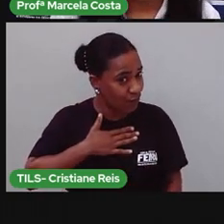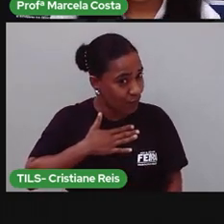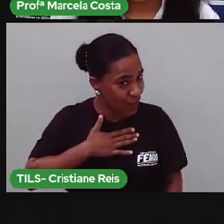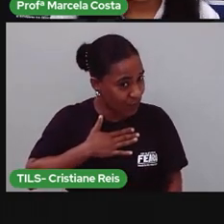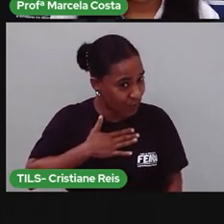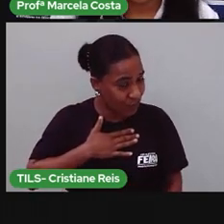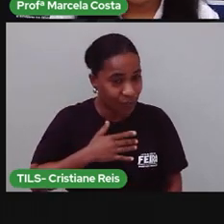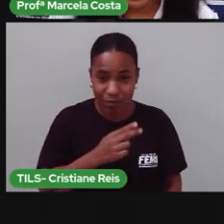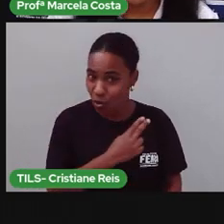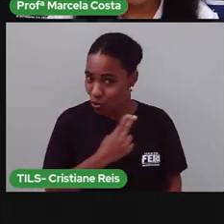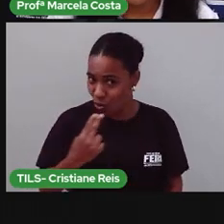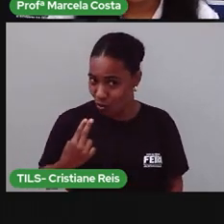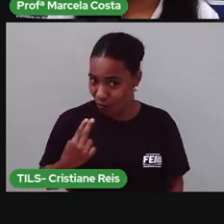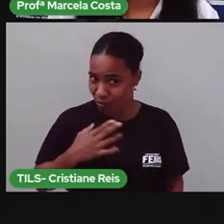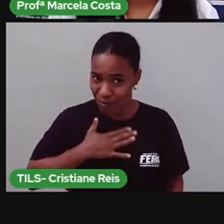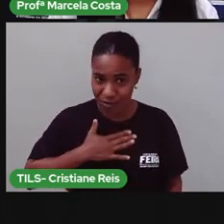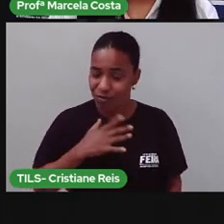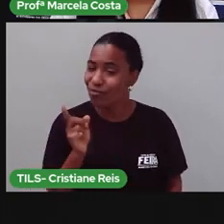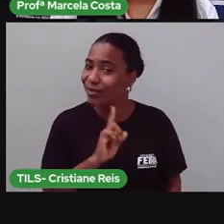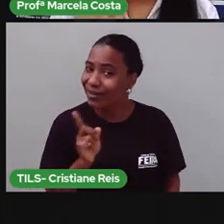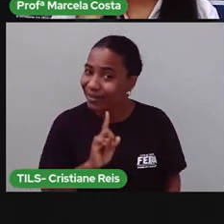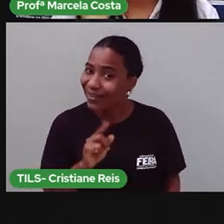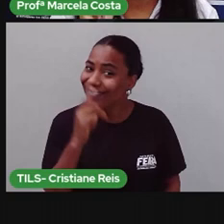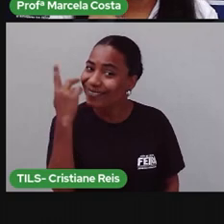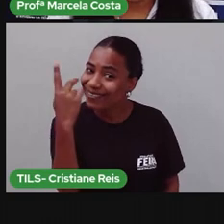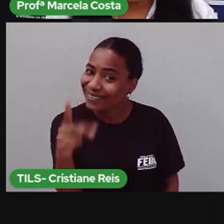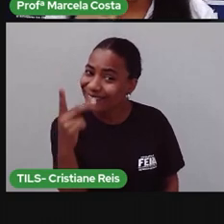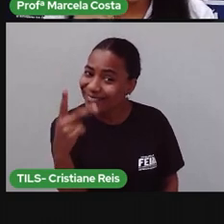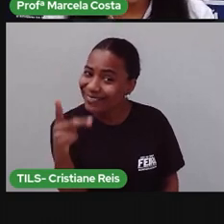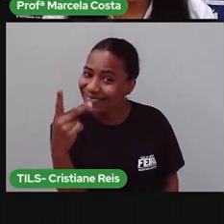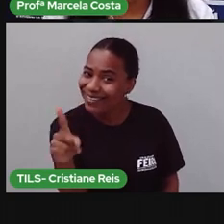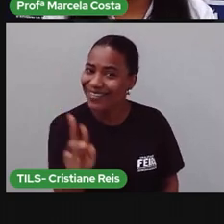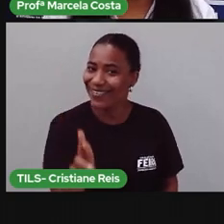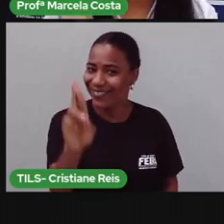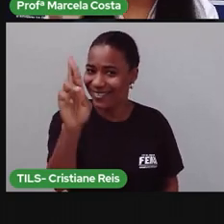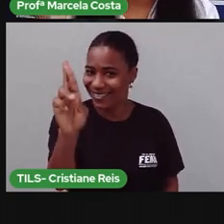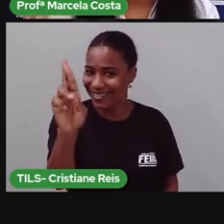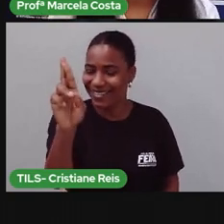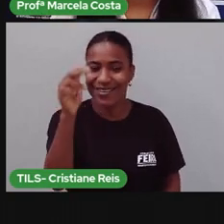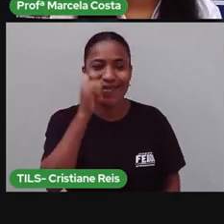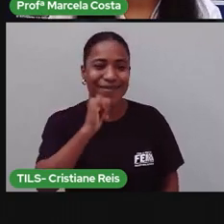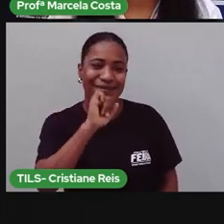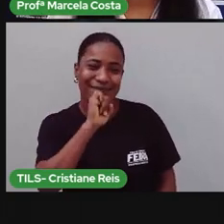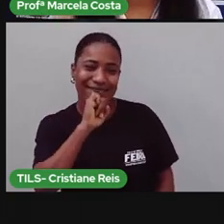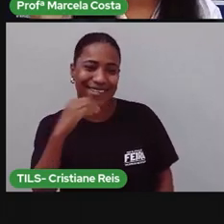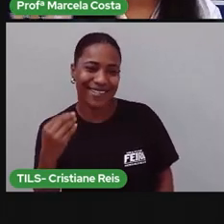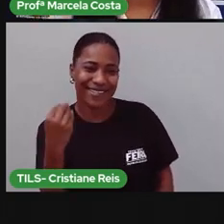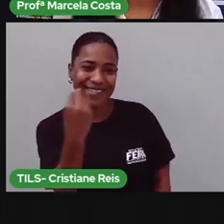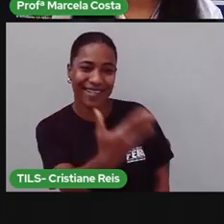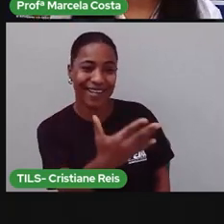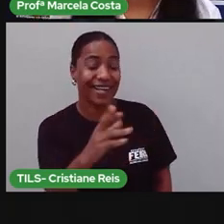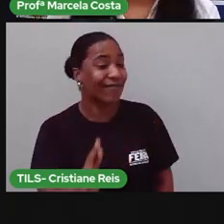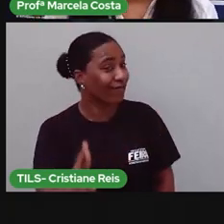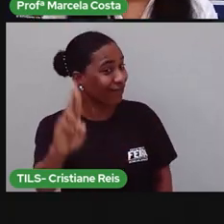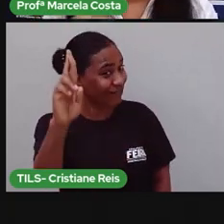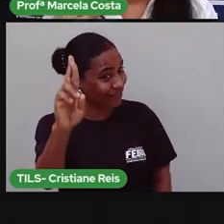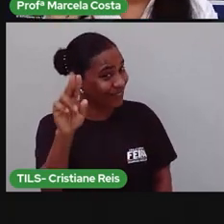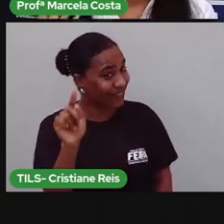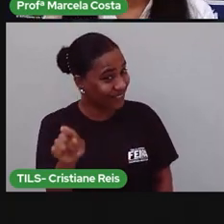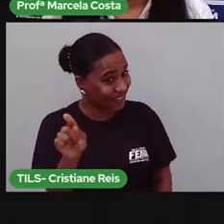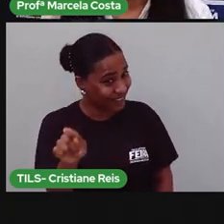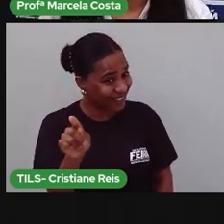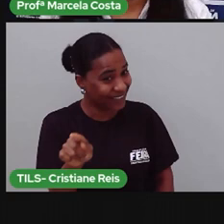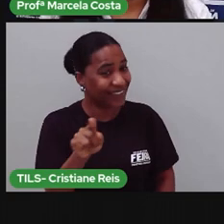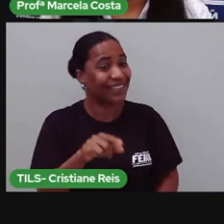não é pra você escrever o meu nome é pra você escrever o seu nome porque quem vai escrever esse bilhete aí pra sua mãe pra